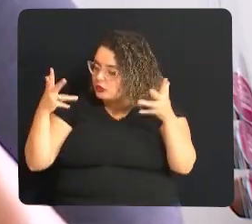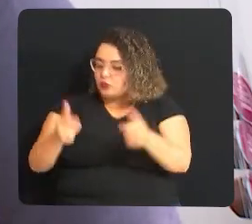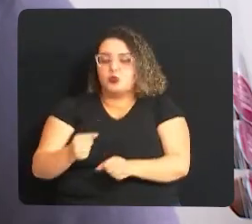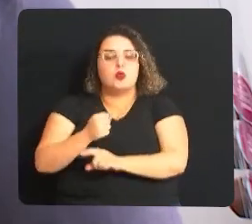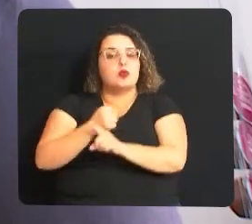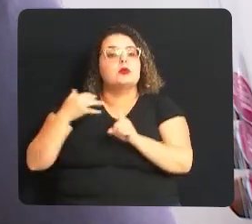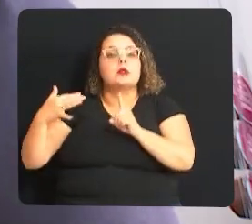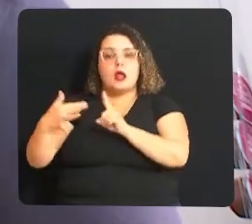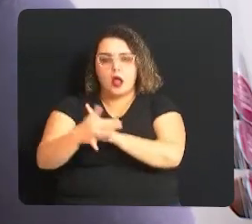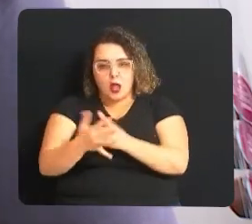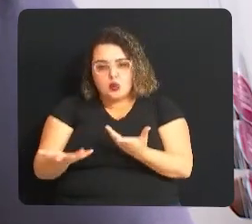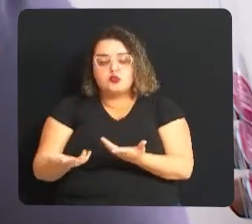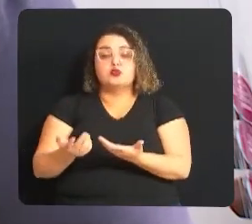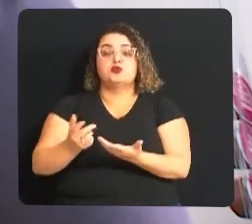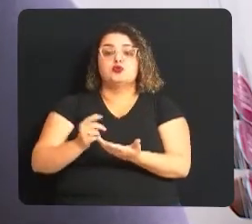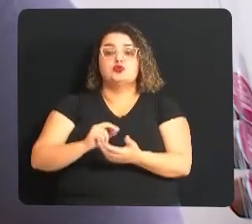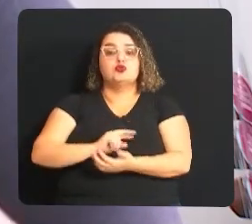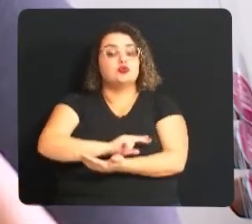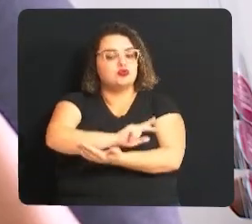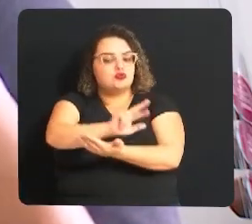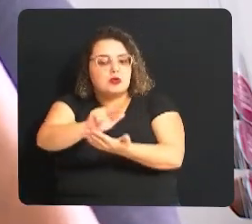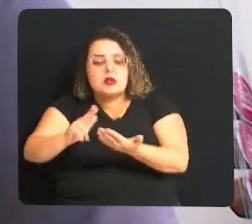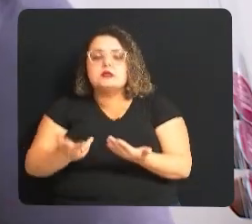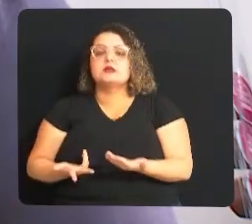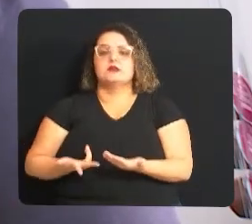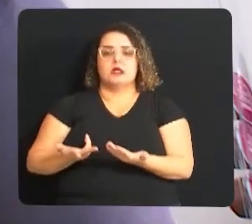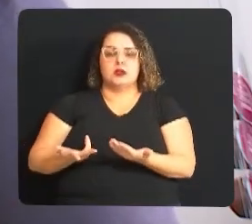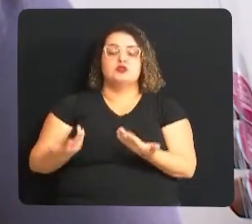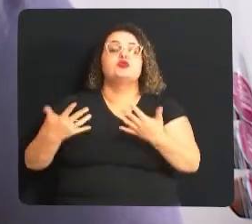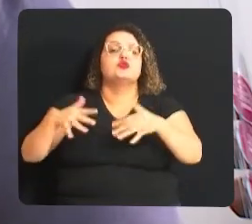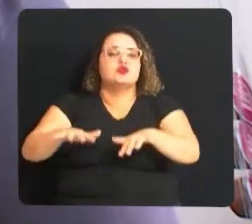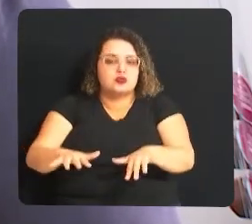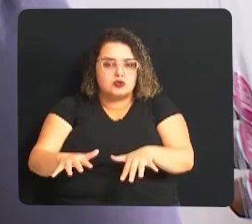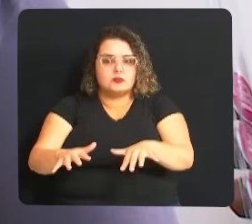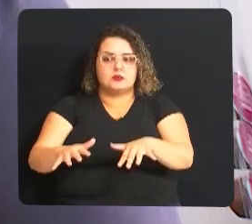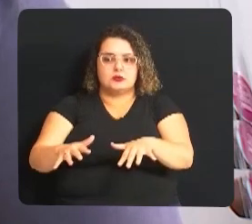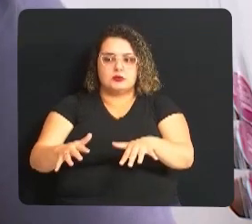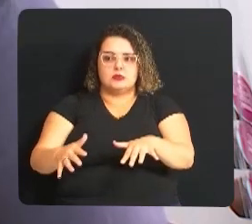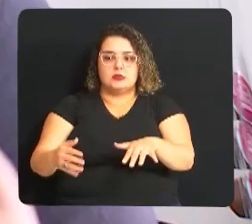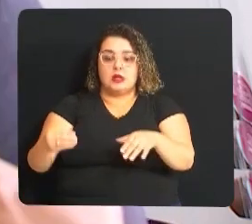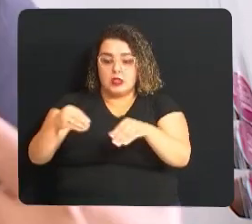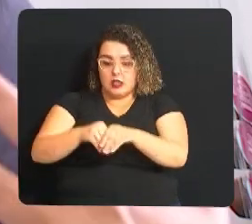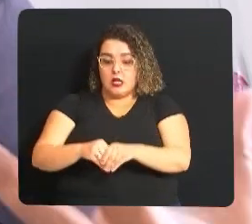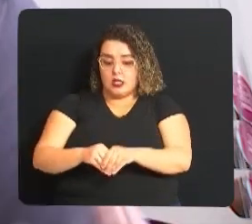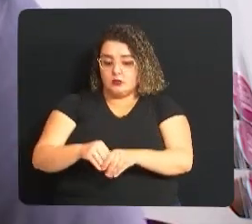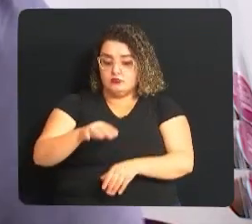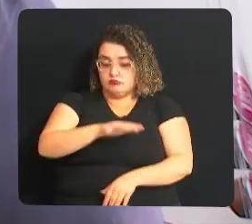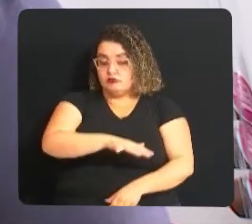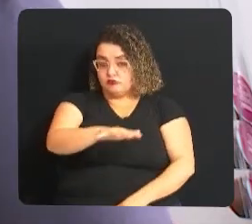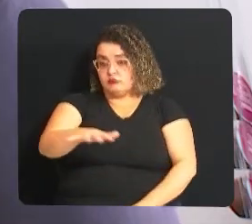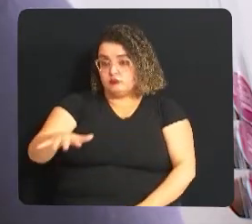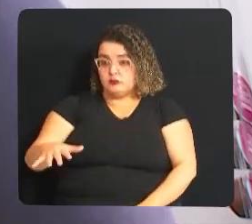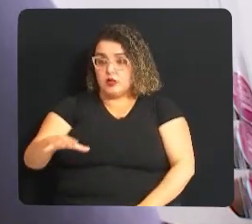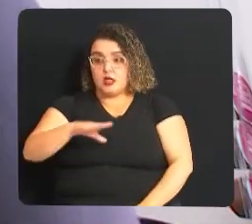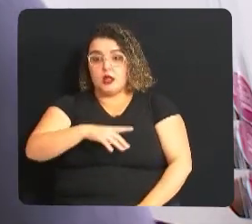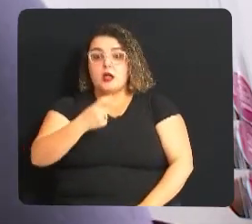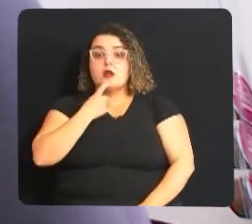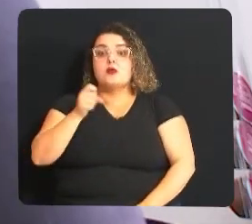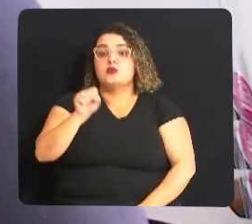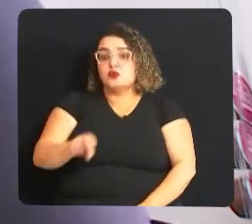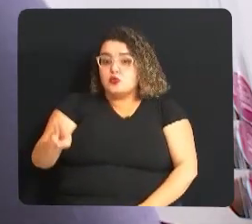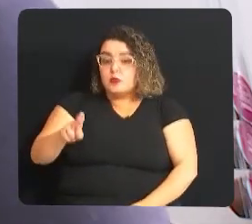de diversidade e inclusão, nós estamos dentro de algumas empresas aqui na região de Campinas, Sumaré,